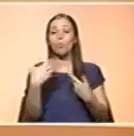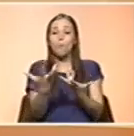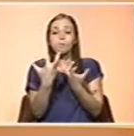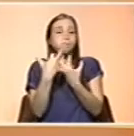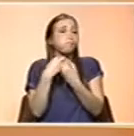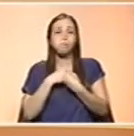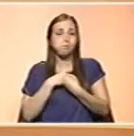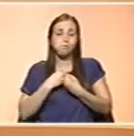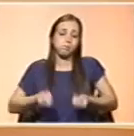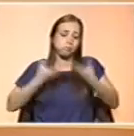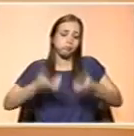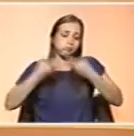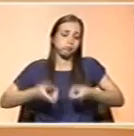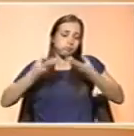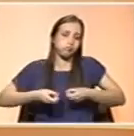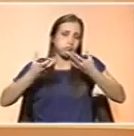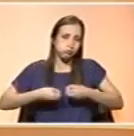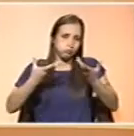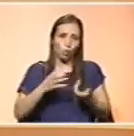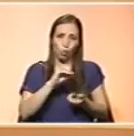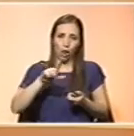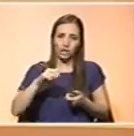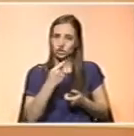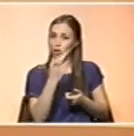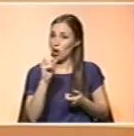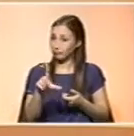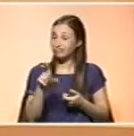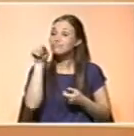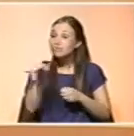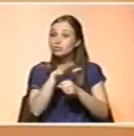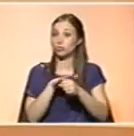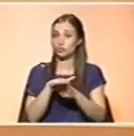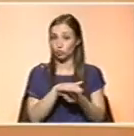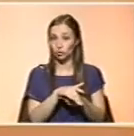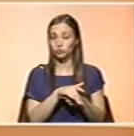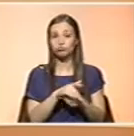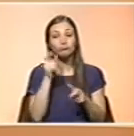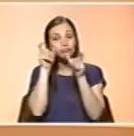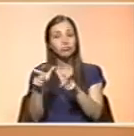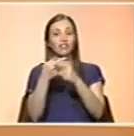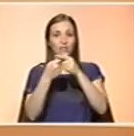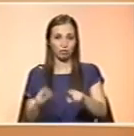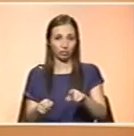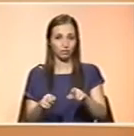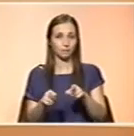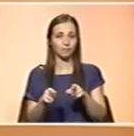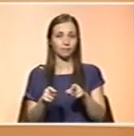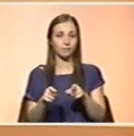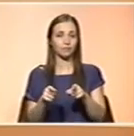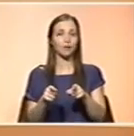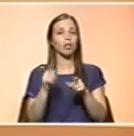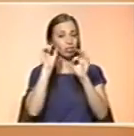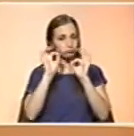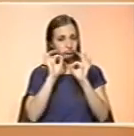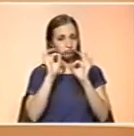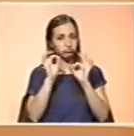continua a produzir o colesterol como se tivesse pouco colesterol. Nessas situações, as armas têm que ser diferentes, além da manipulação dietética,